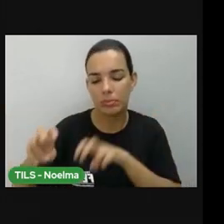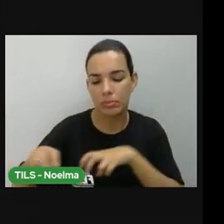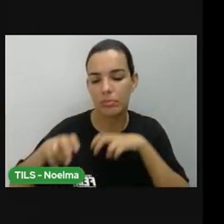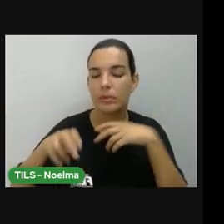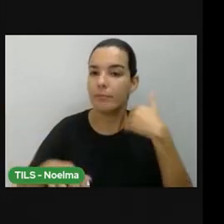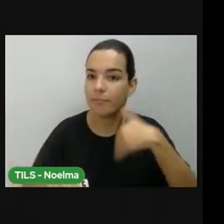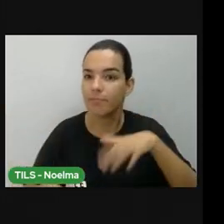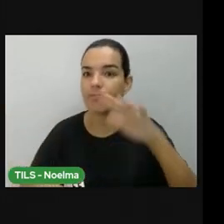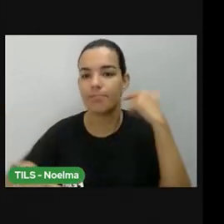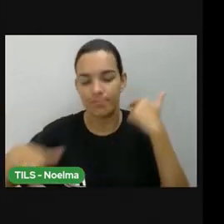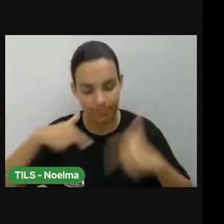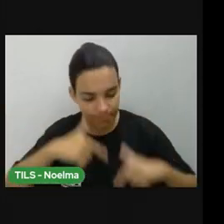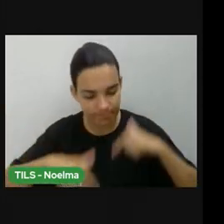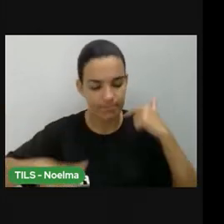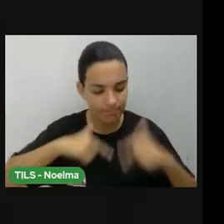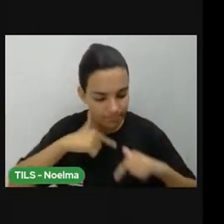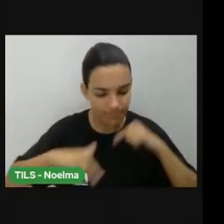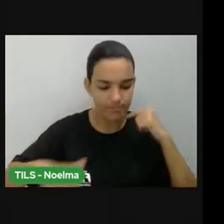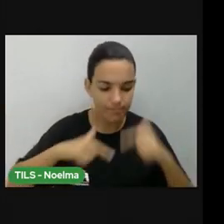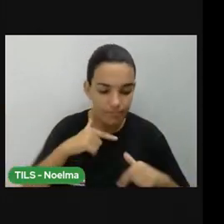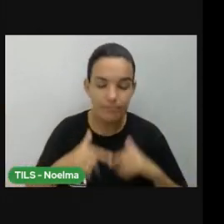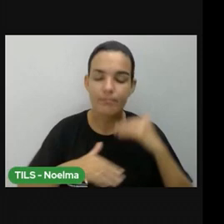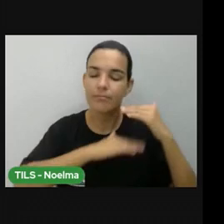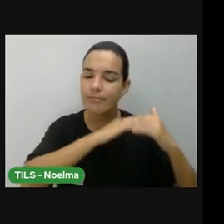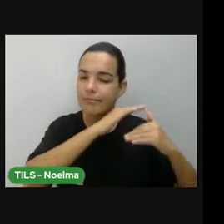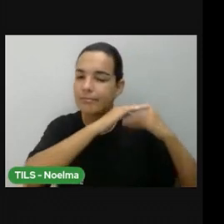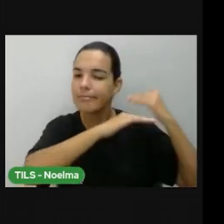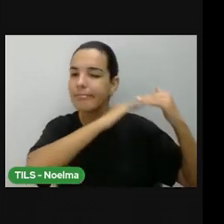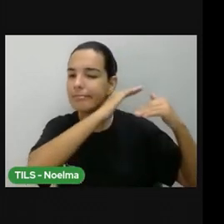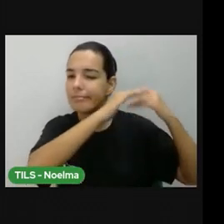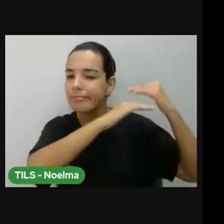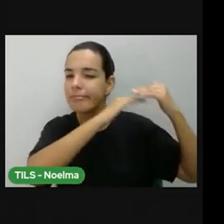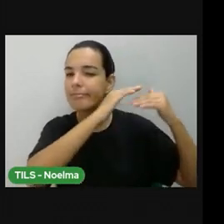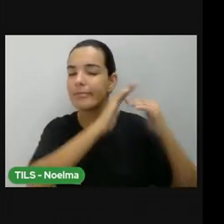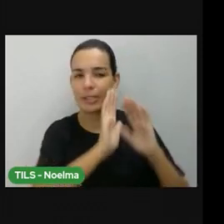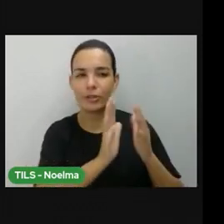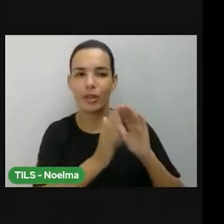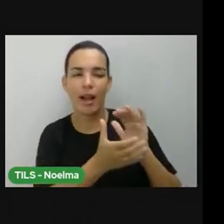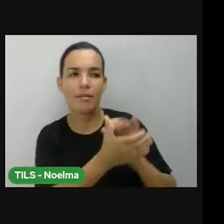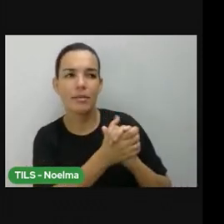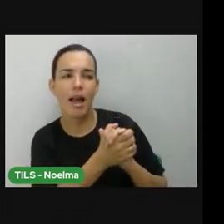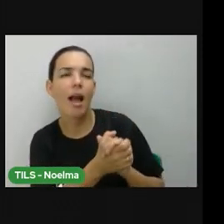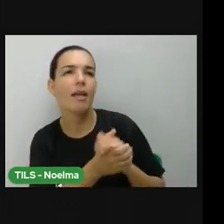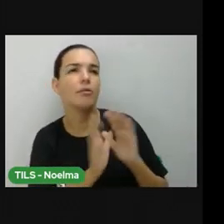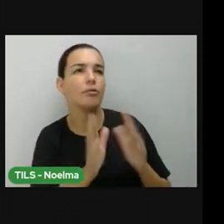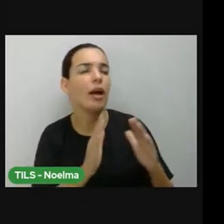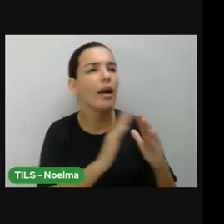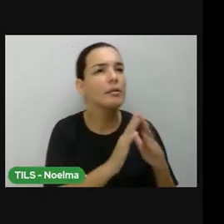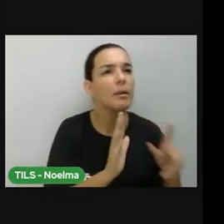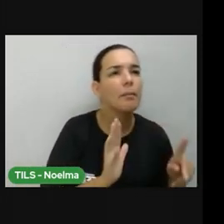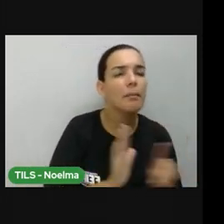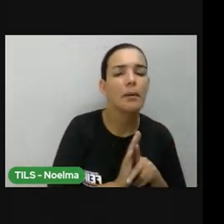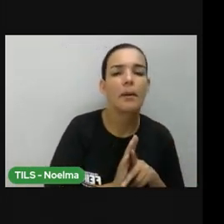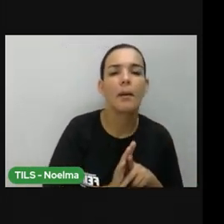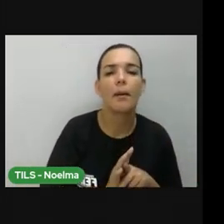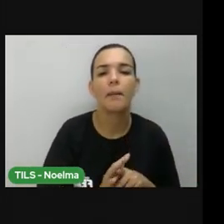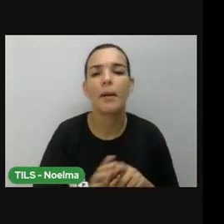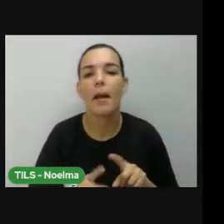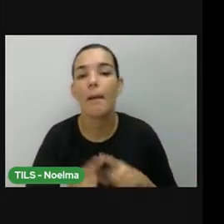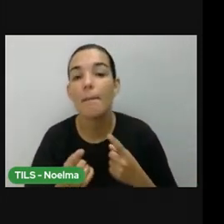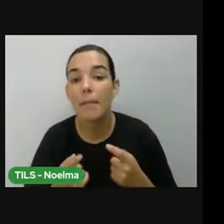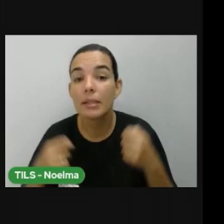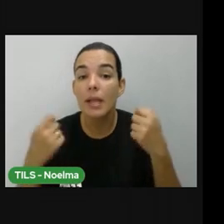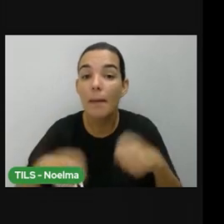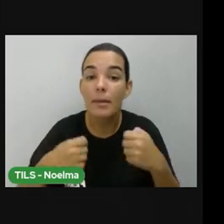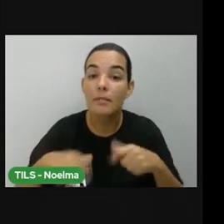e ele também. E, com isso, eu também, eu estava casado, já tinha minha casa, lá no lado do terreno, a gente precisava